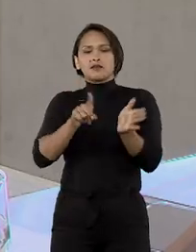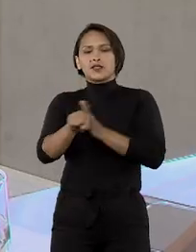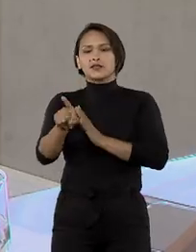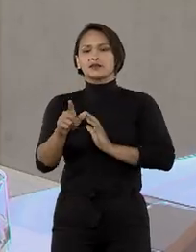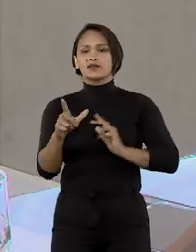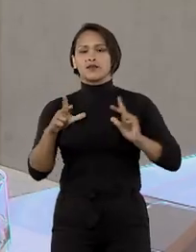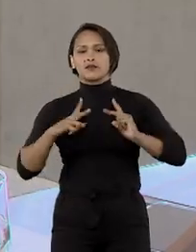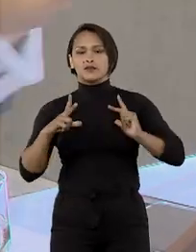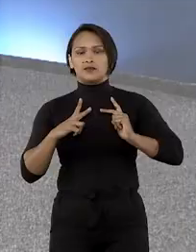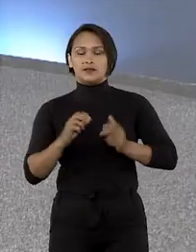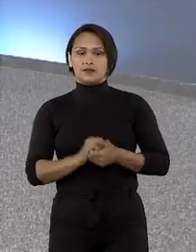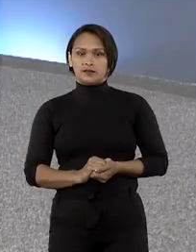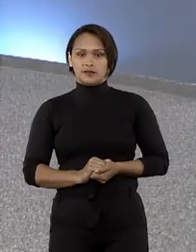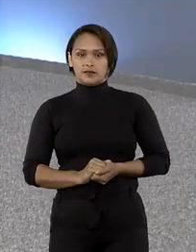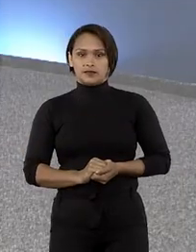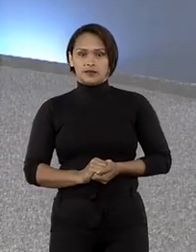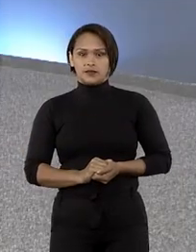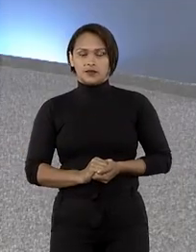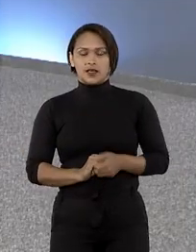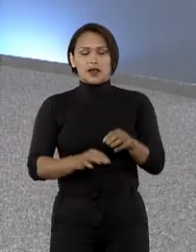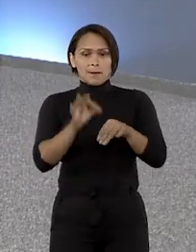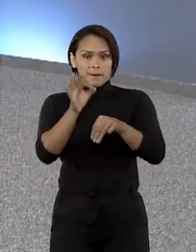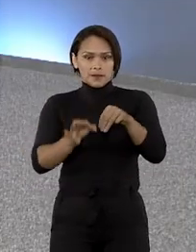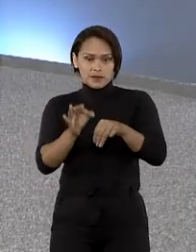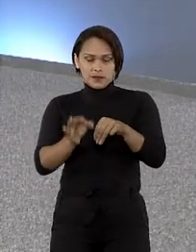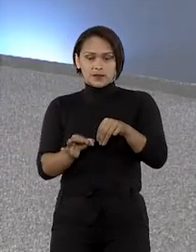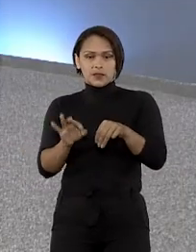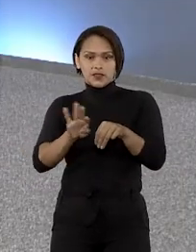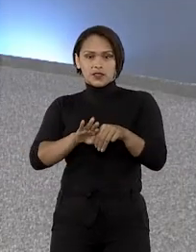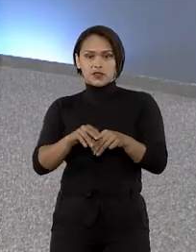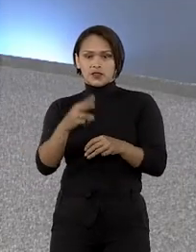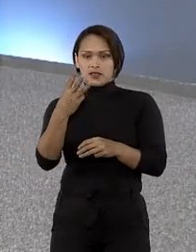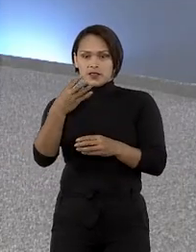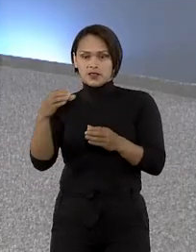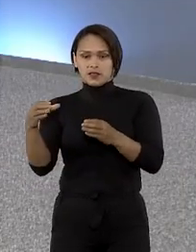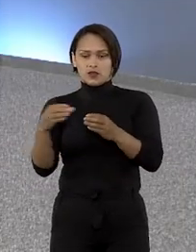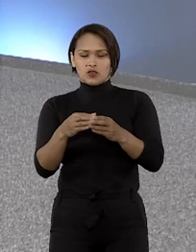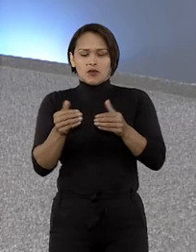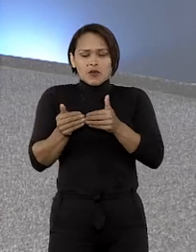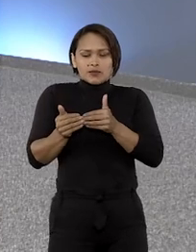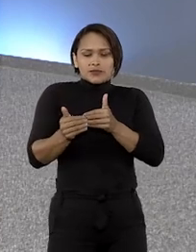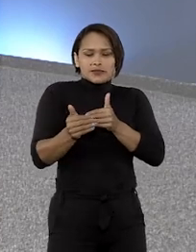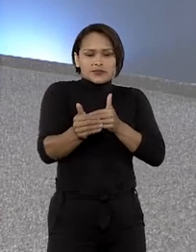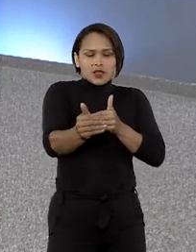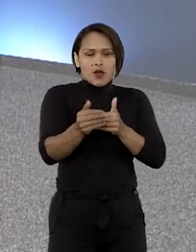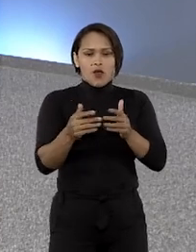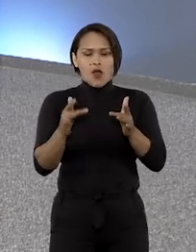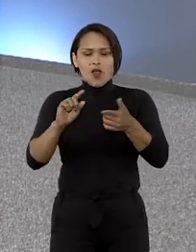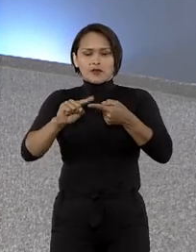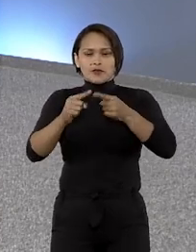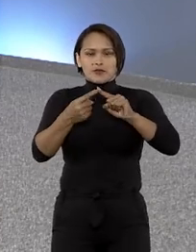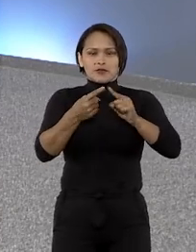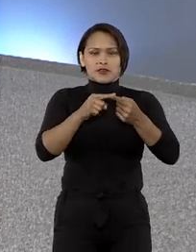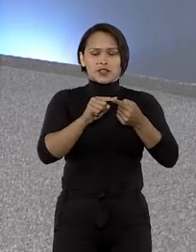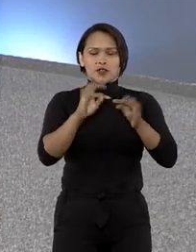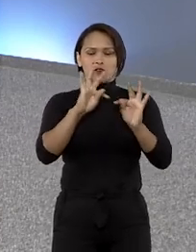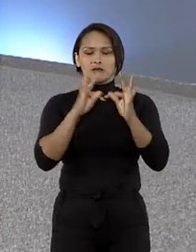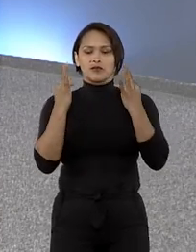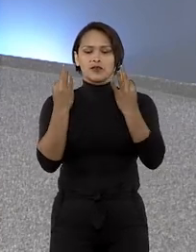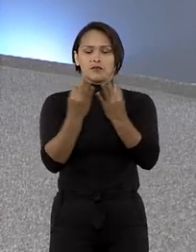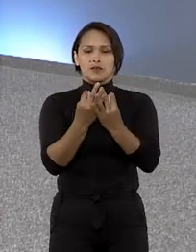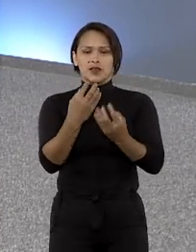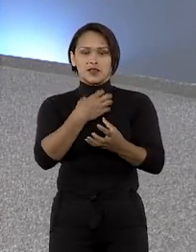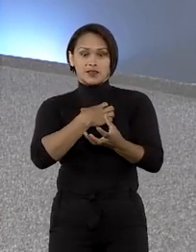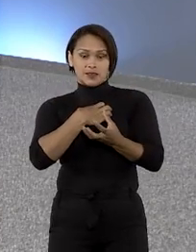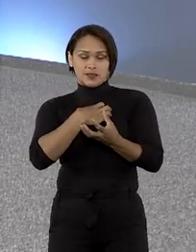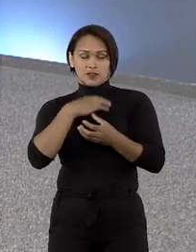a privatização. Para os ministros da terceira turma, o longo período de vínculo socioafetivo não